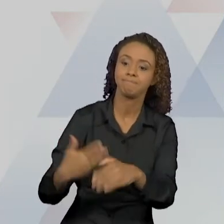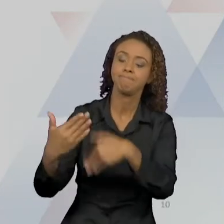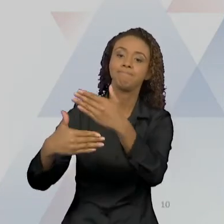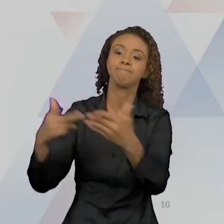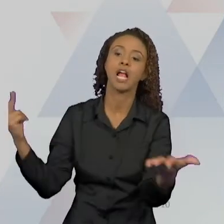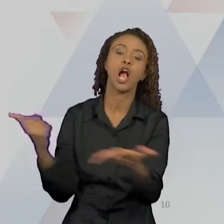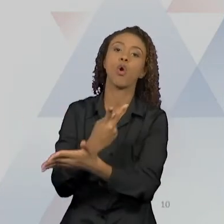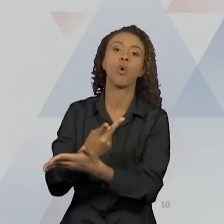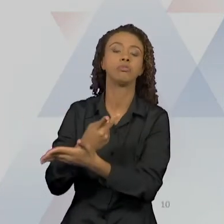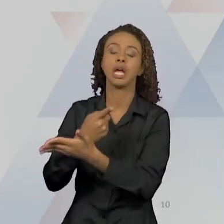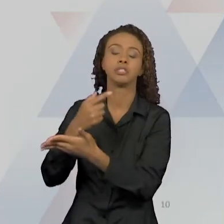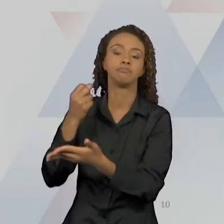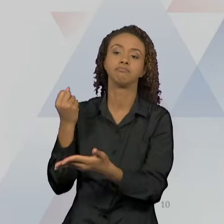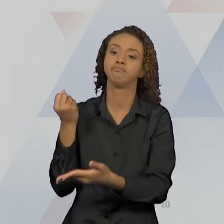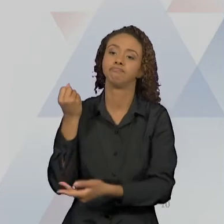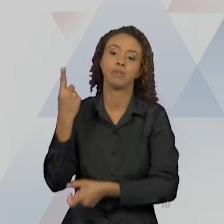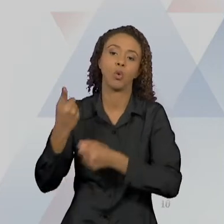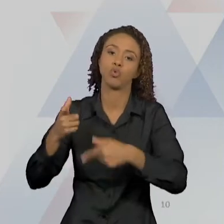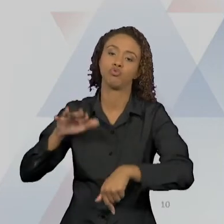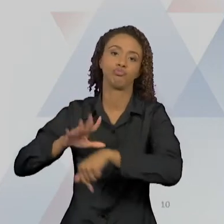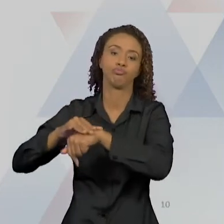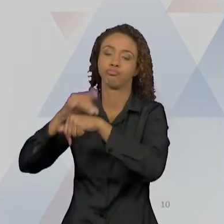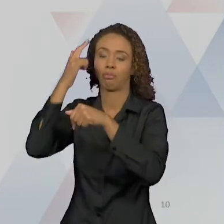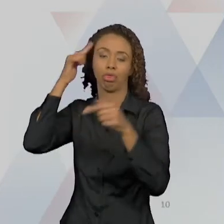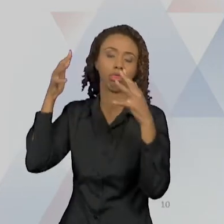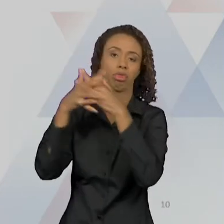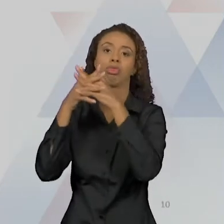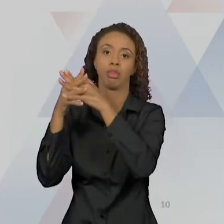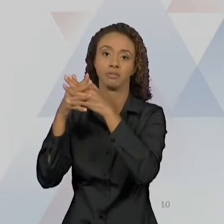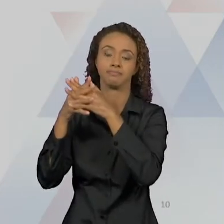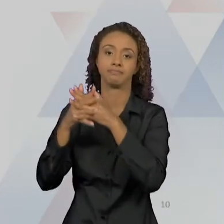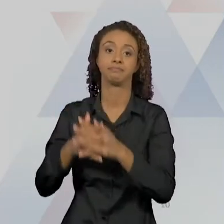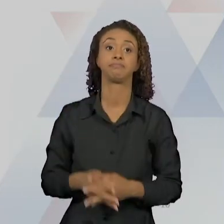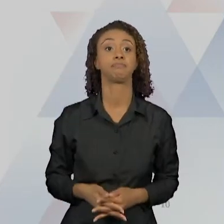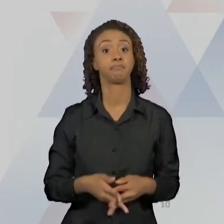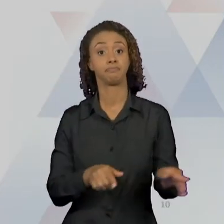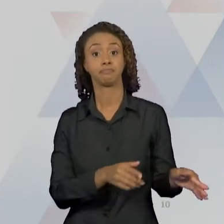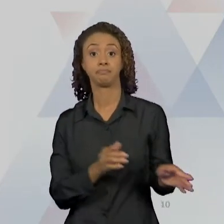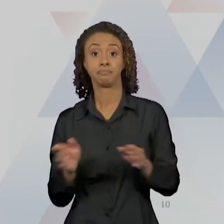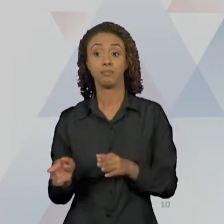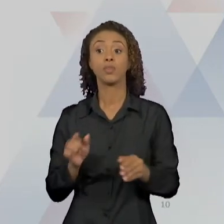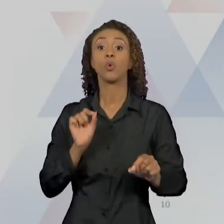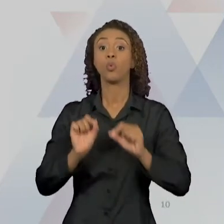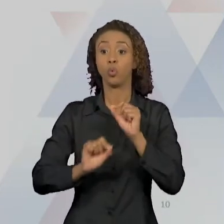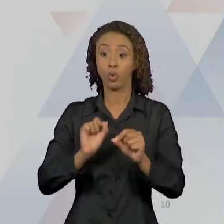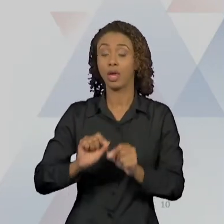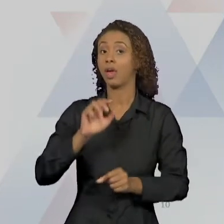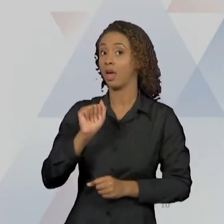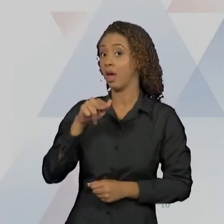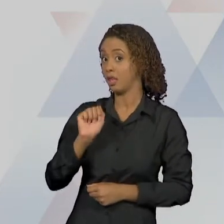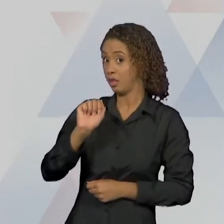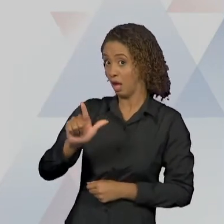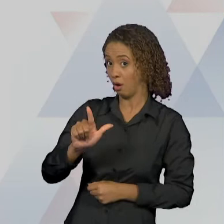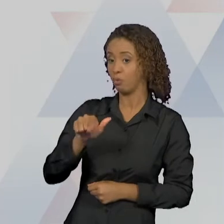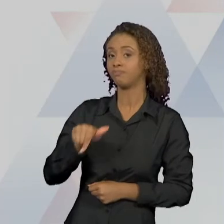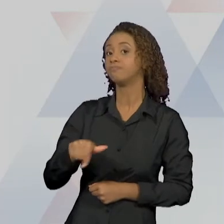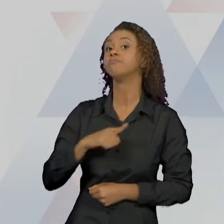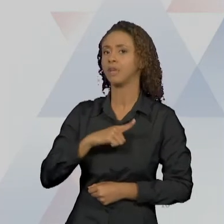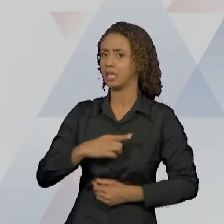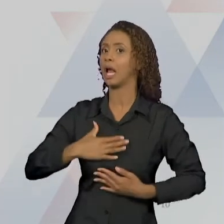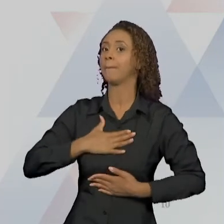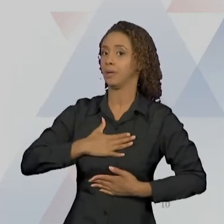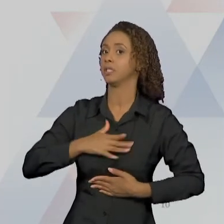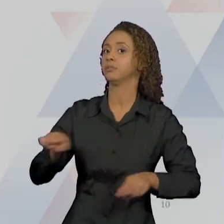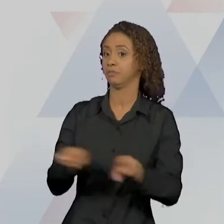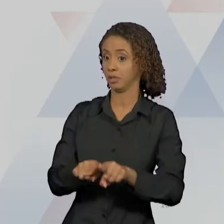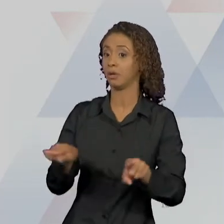transtorno relacionado com essa fase. A fase anal, ela é centrada no prazer, aqui muito